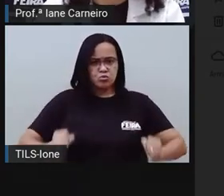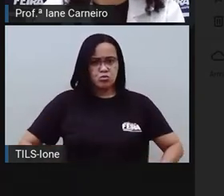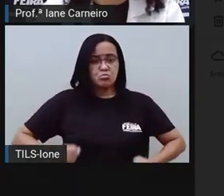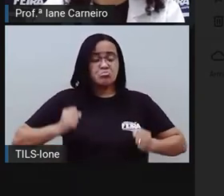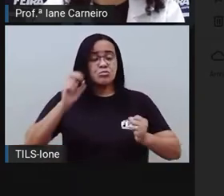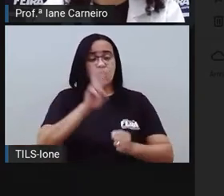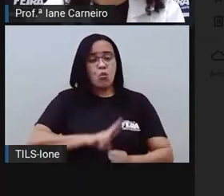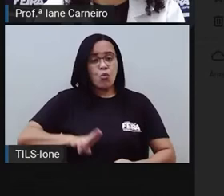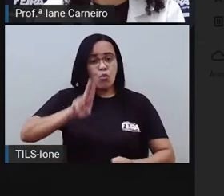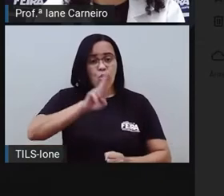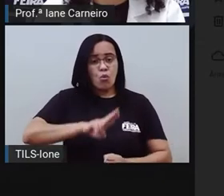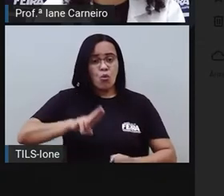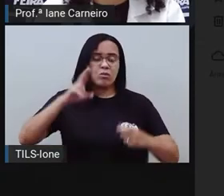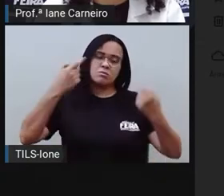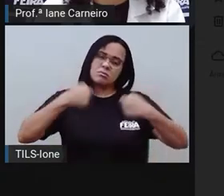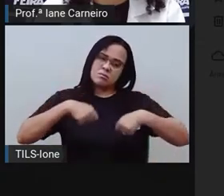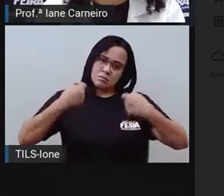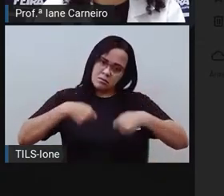locomover.